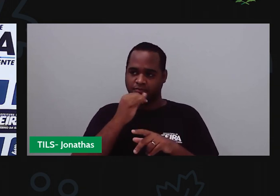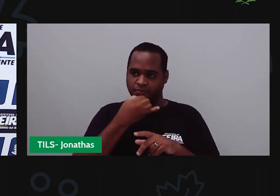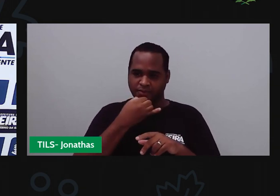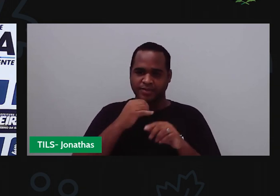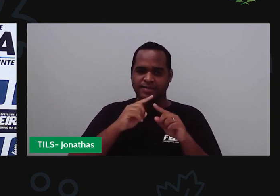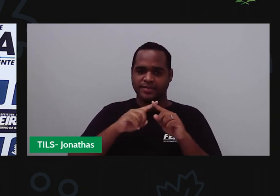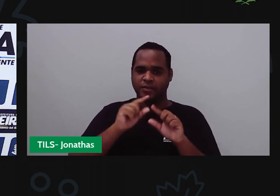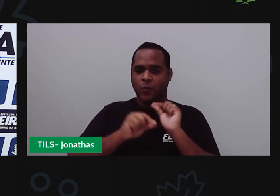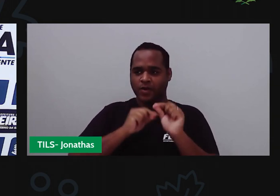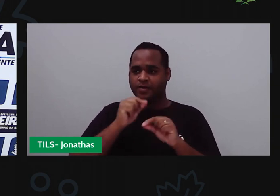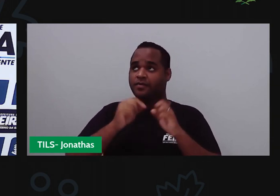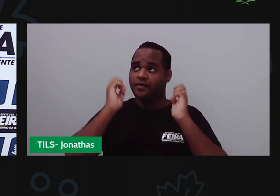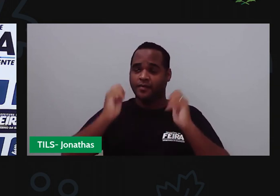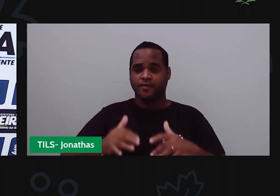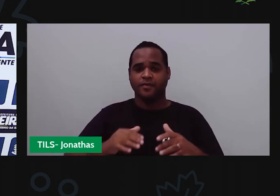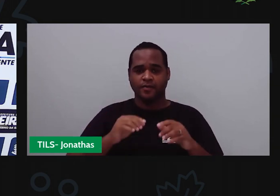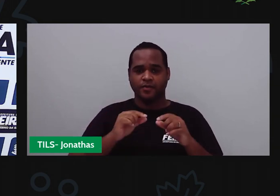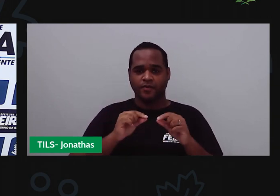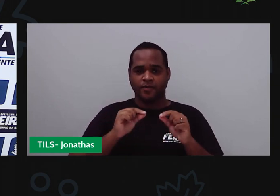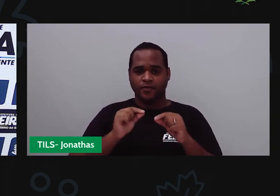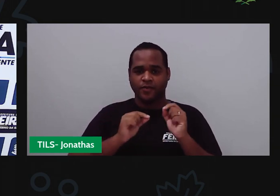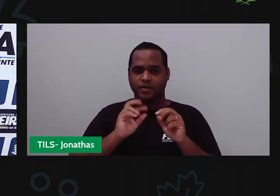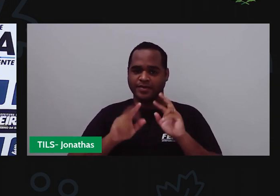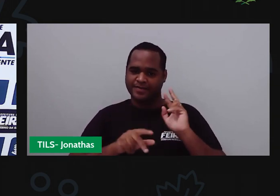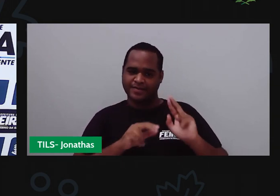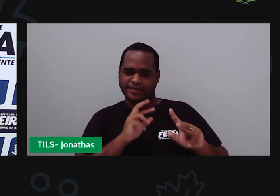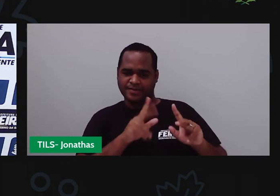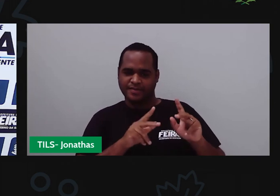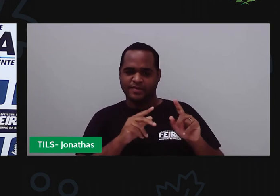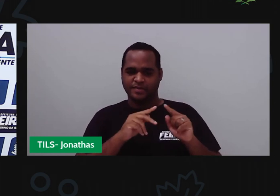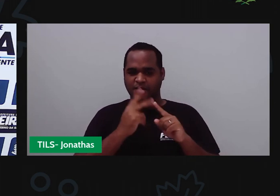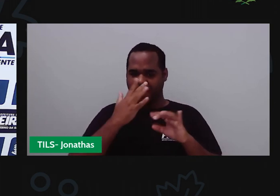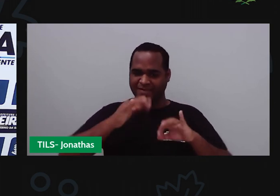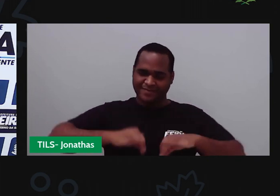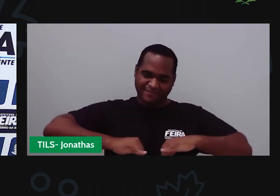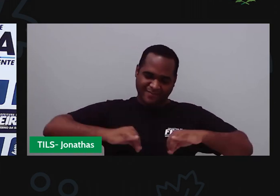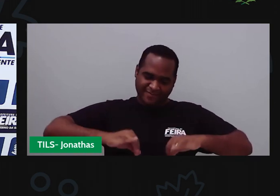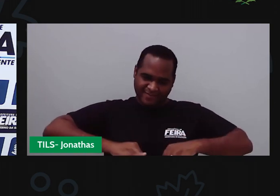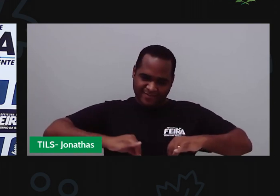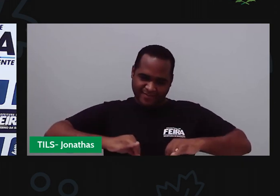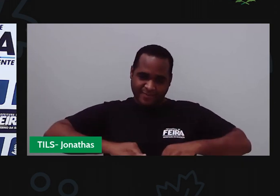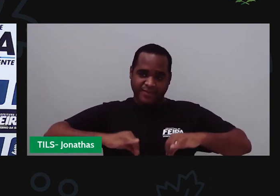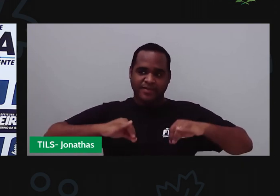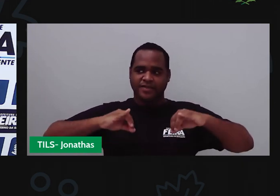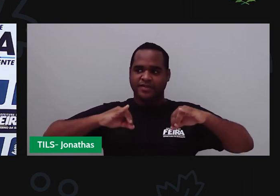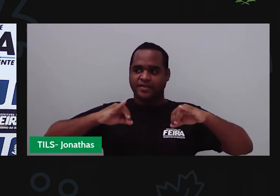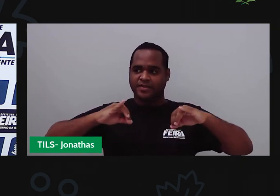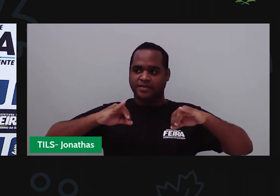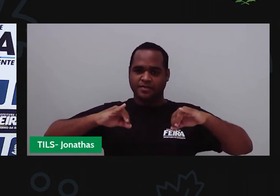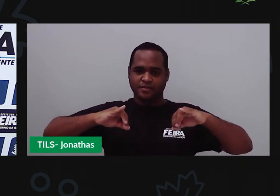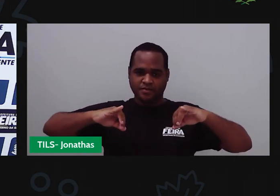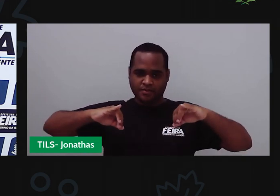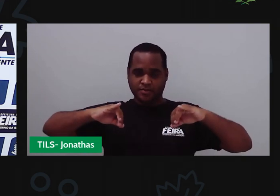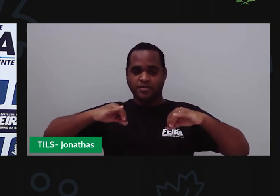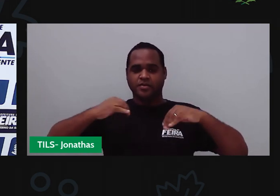é desrespeitoso para o seu colega e traz sofrimento. Então a gente não pode fazer isso.